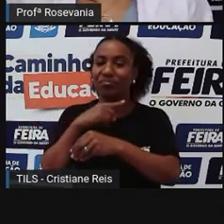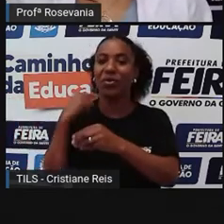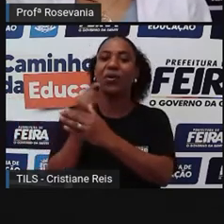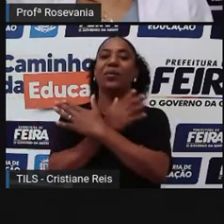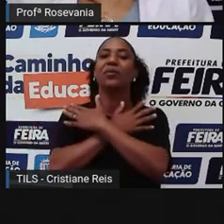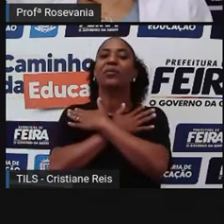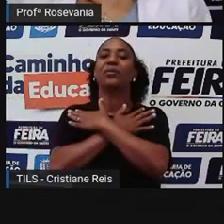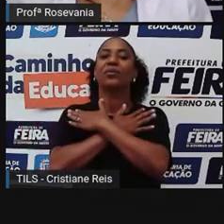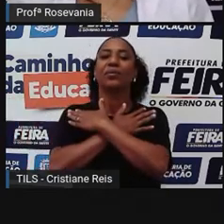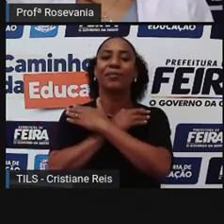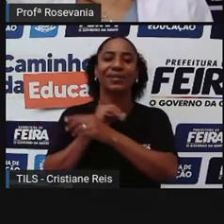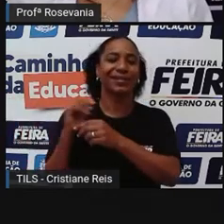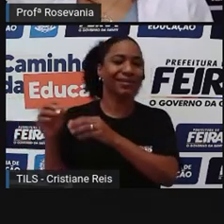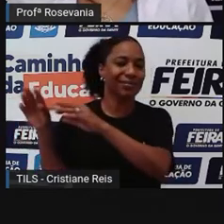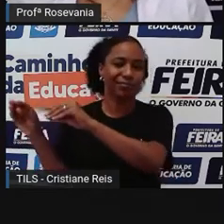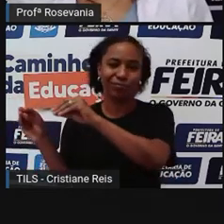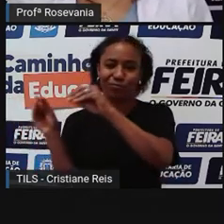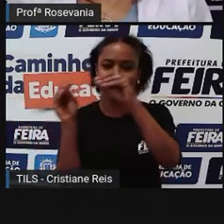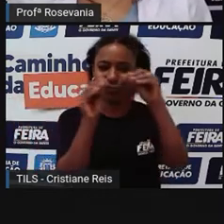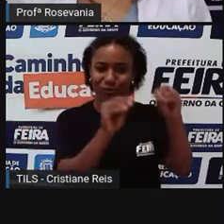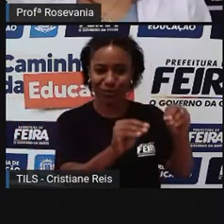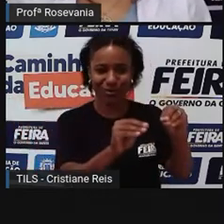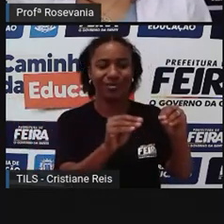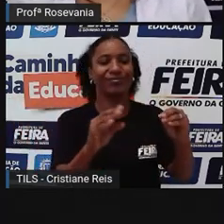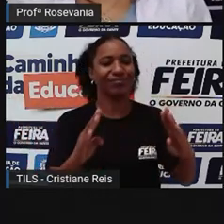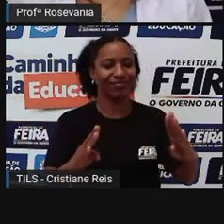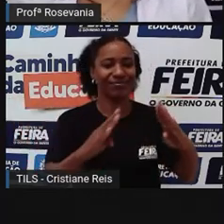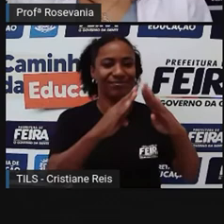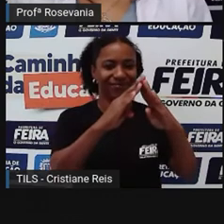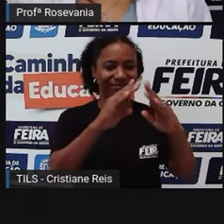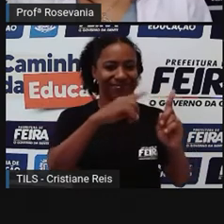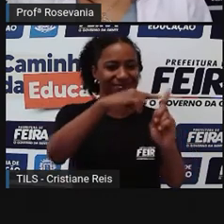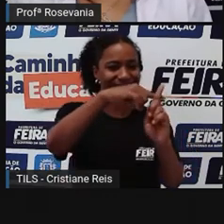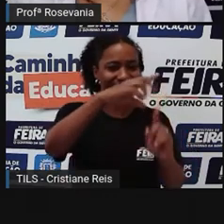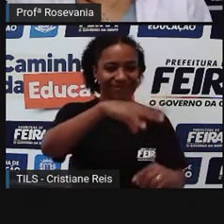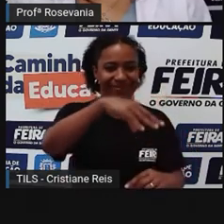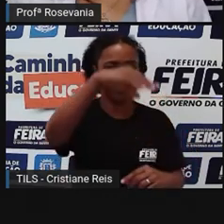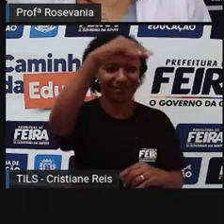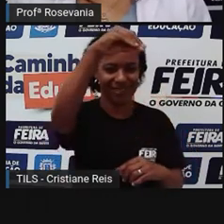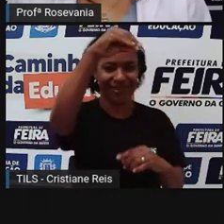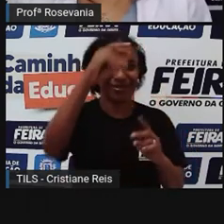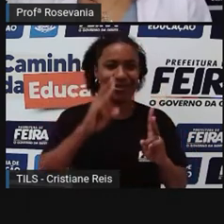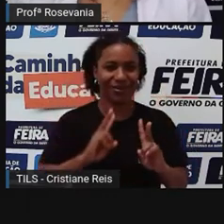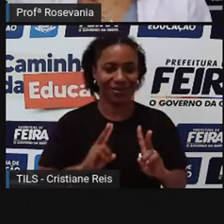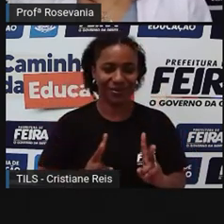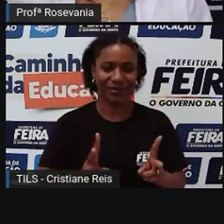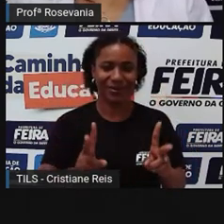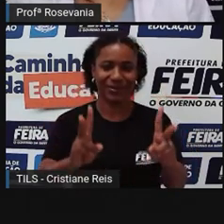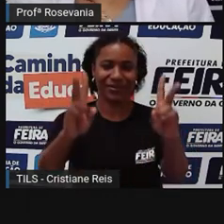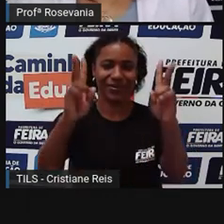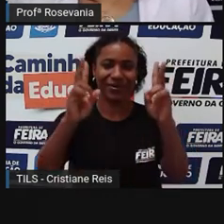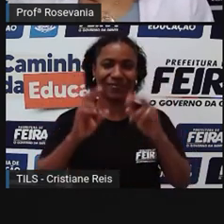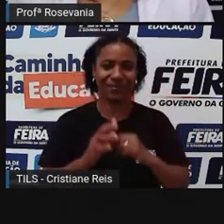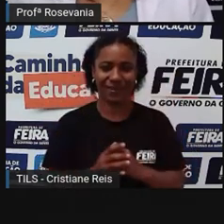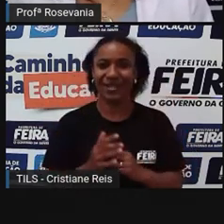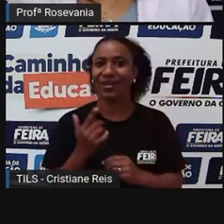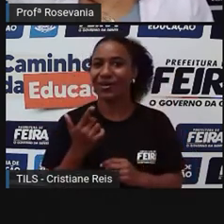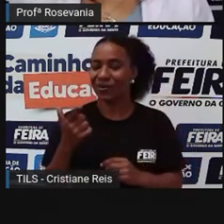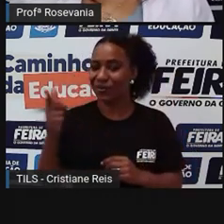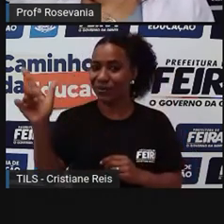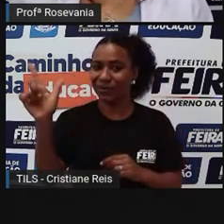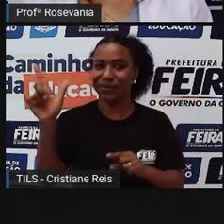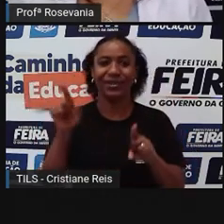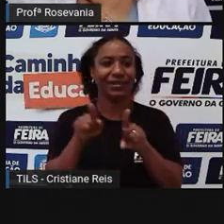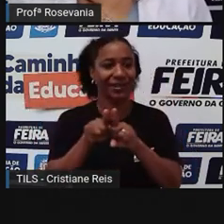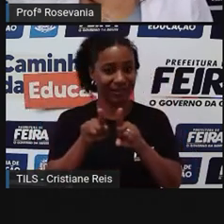lado e ficou tudo certo e hoje permanece essas construções aí na paisagem de Feira de Santana. Outra igreja